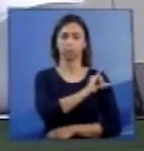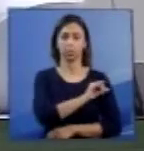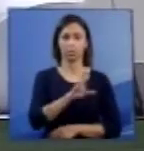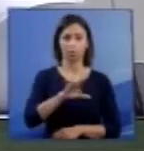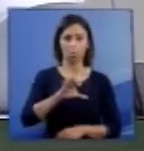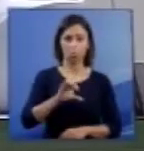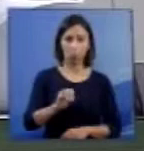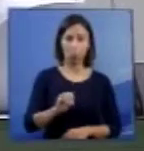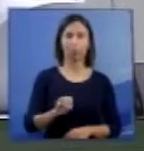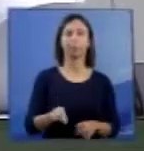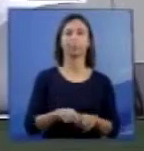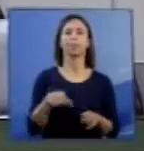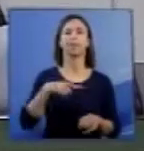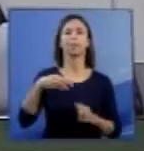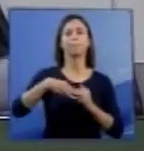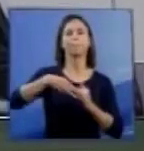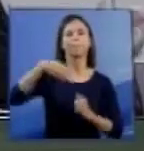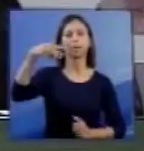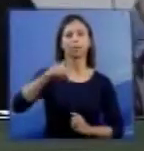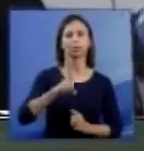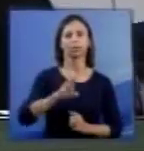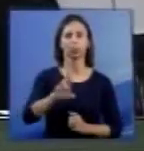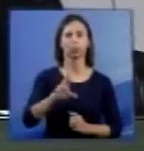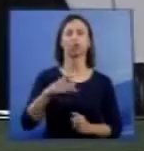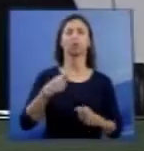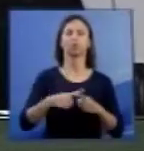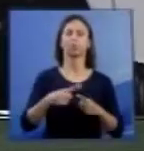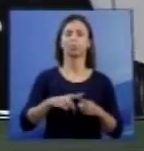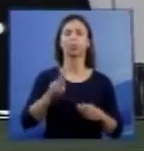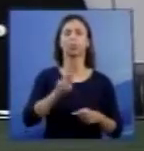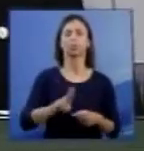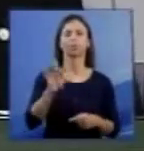em Medicina pela Universidade Federal do Rio de Janeiro.